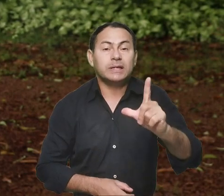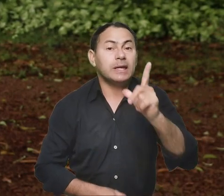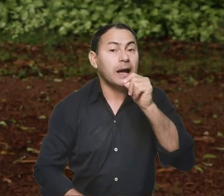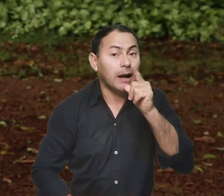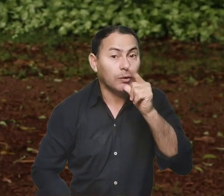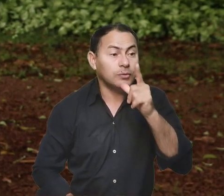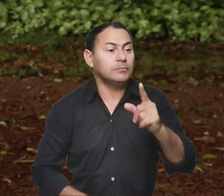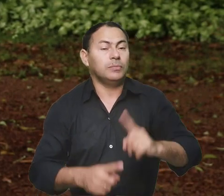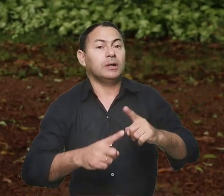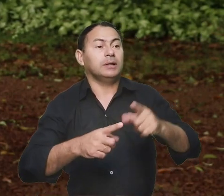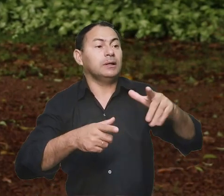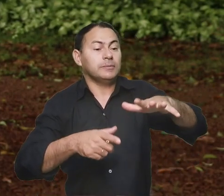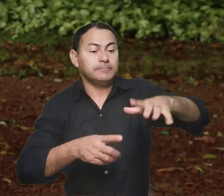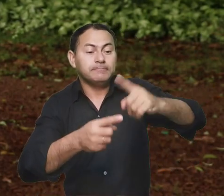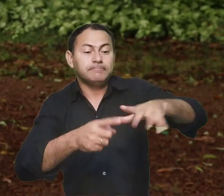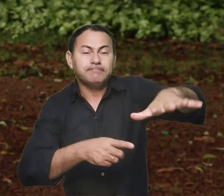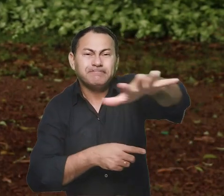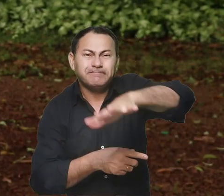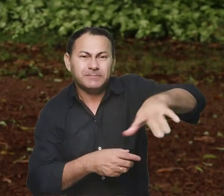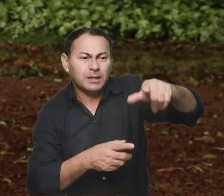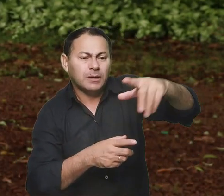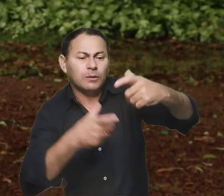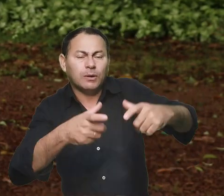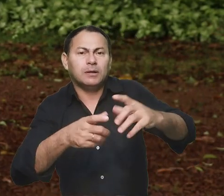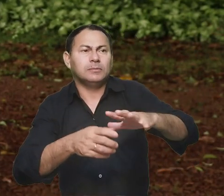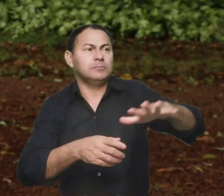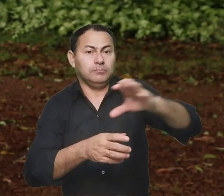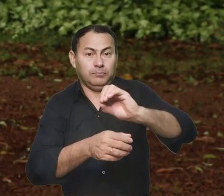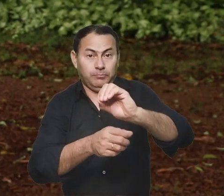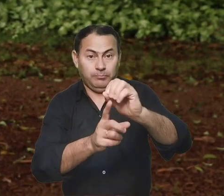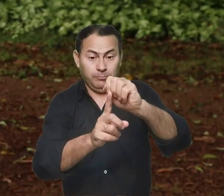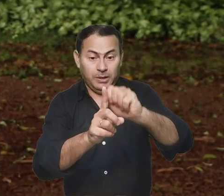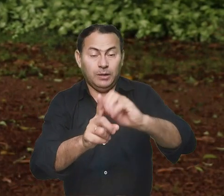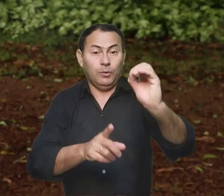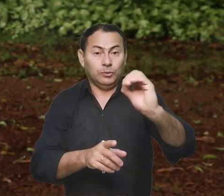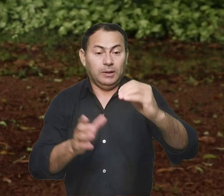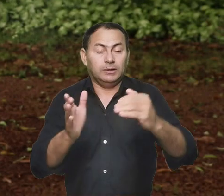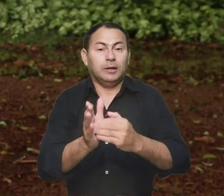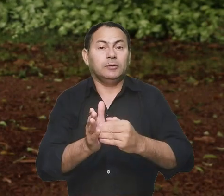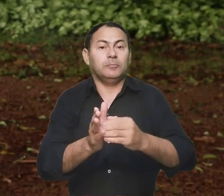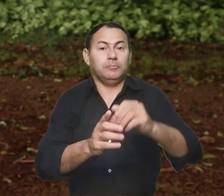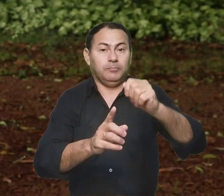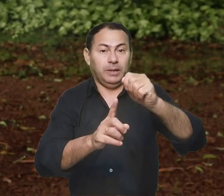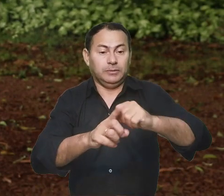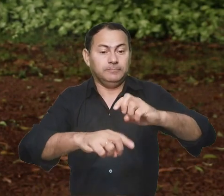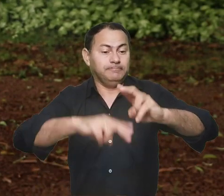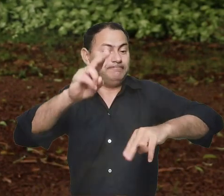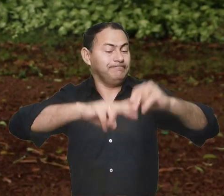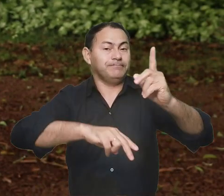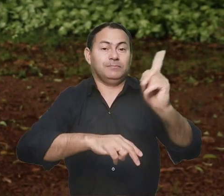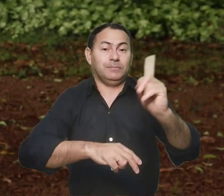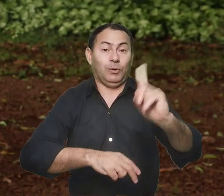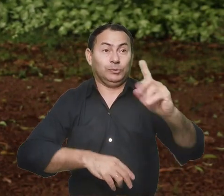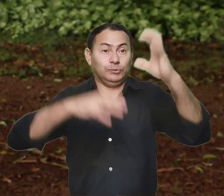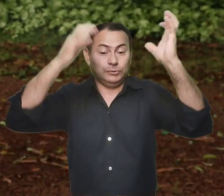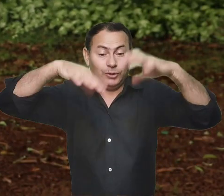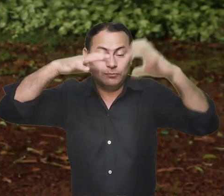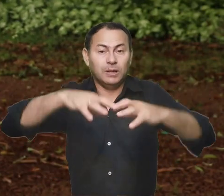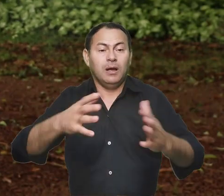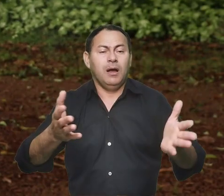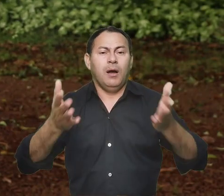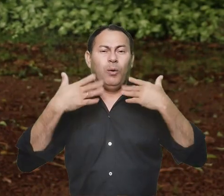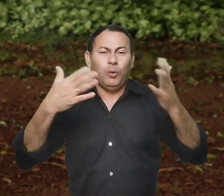água. Porque naquela região, do mês de outubro até o mês de junho, anualmente não chove.